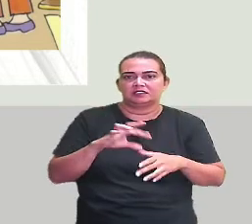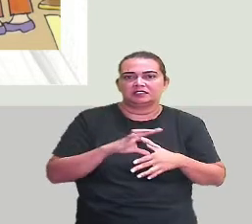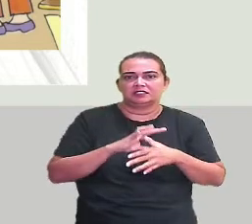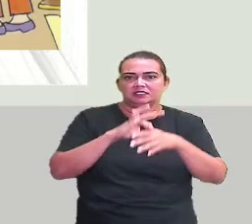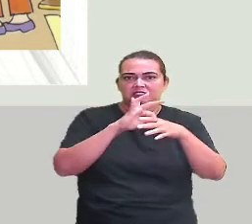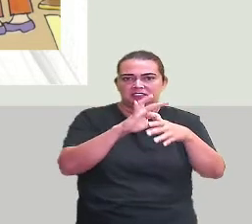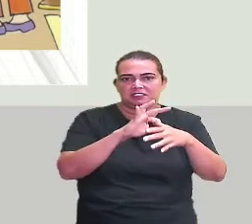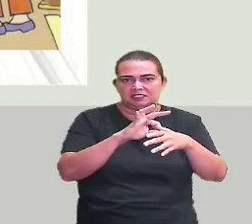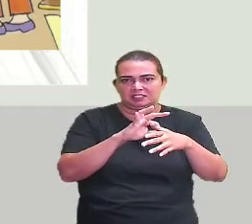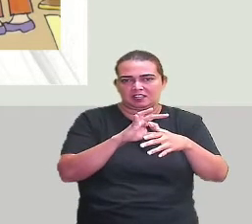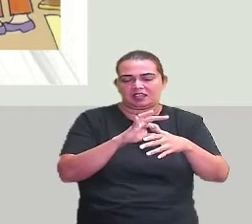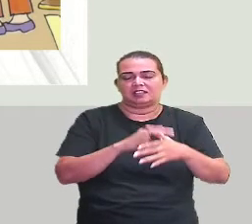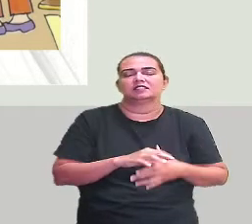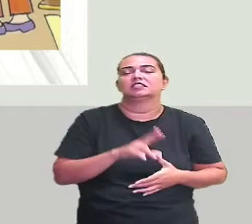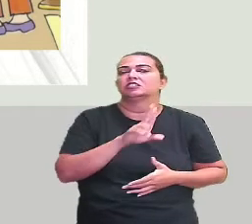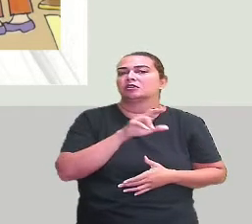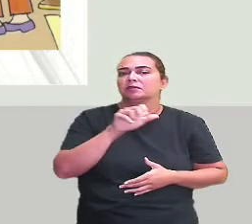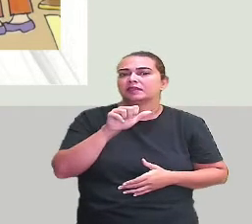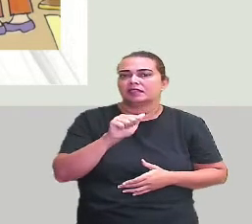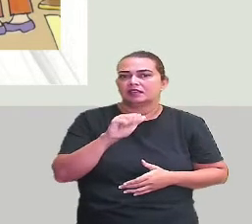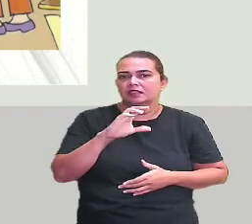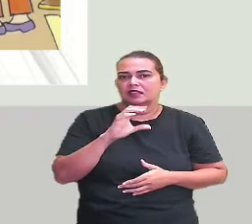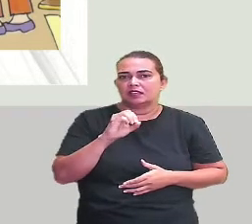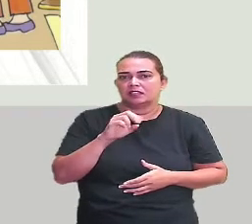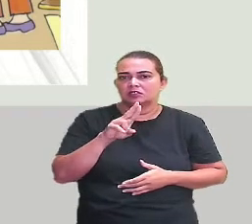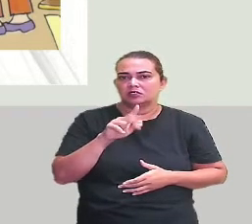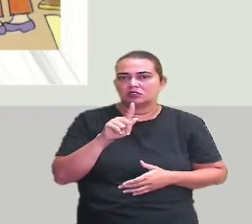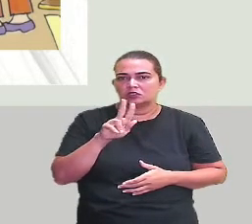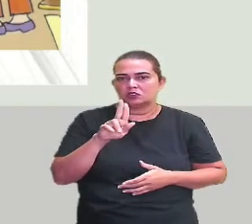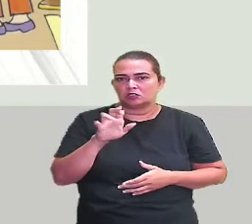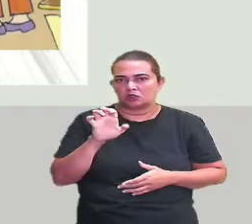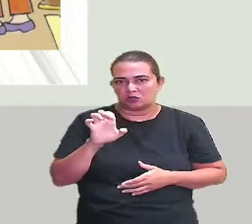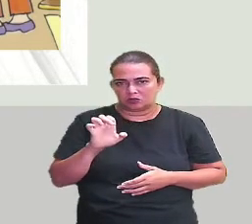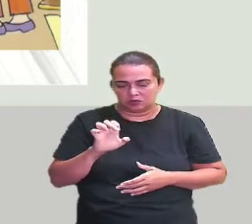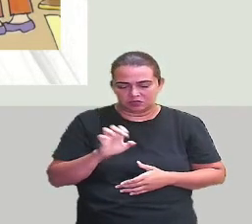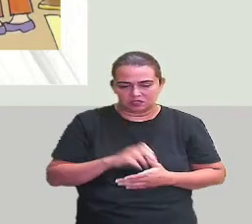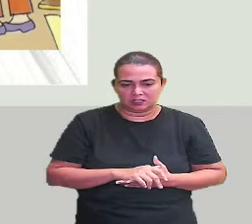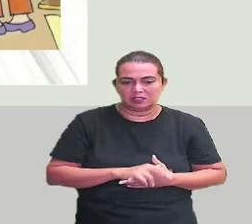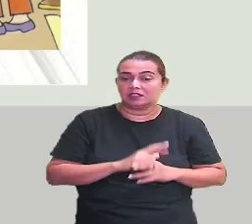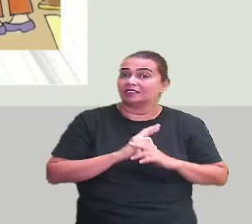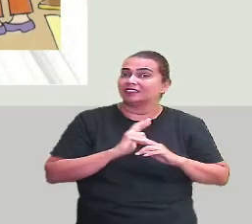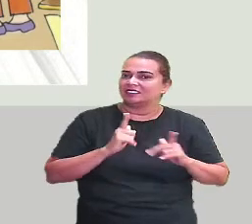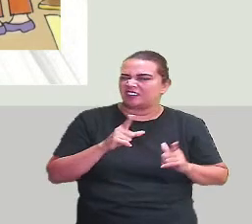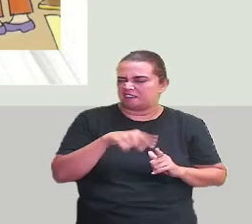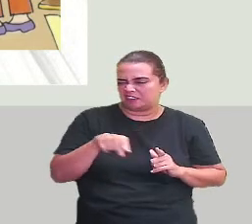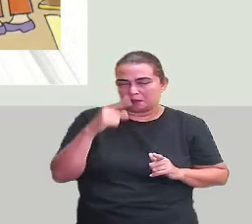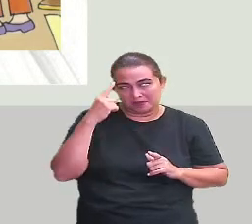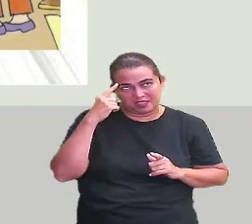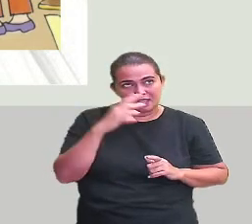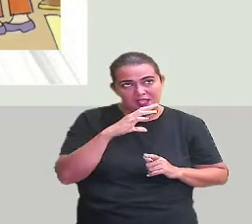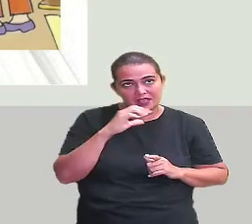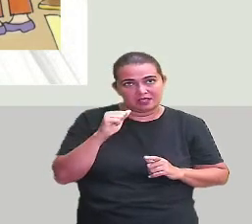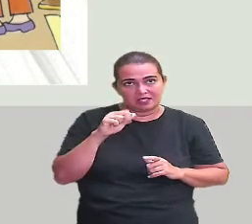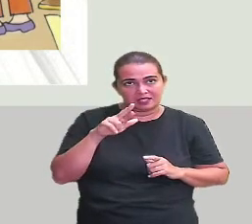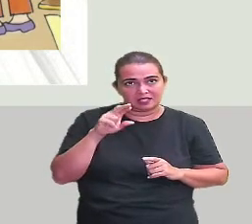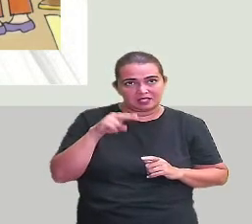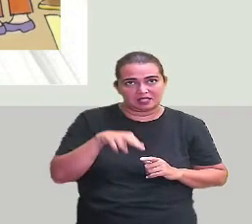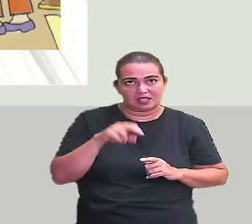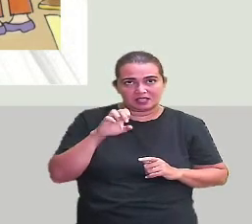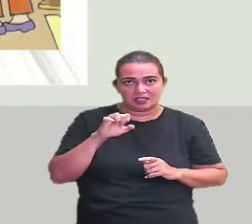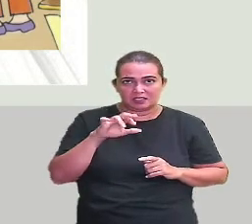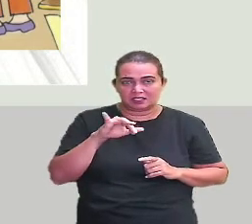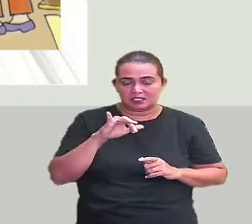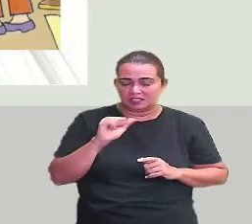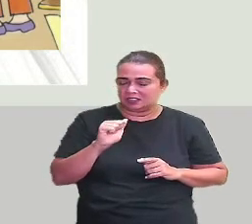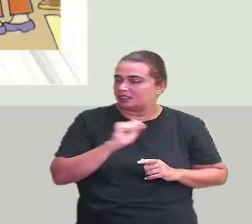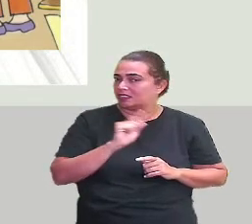carneria, como você pensa. E tem uma poção de pedaços de carne pendurados em uma balança